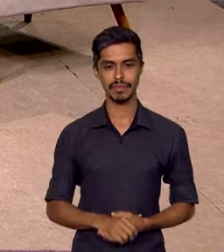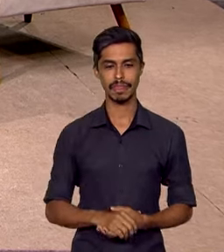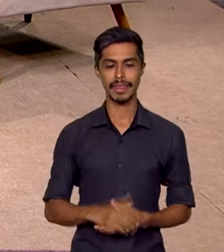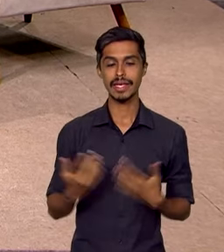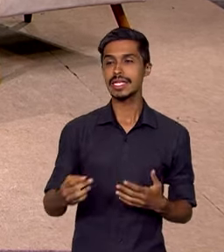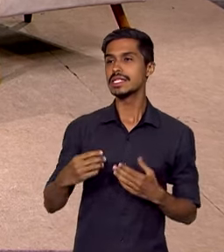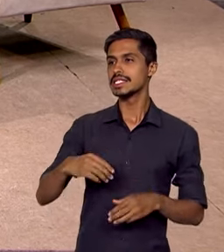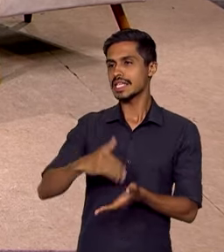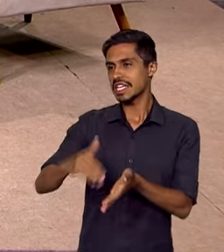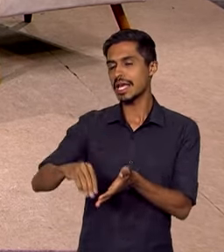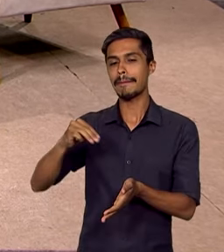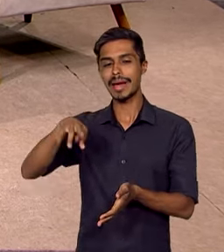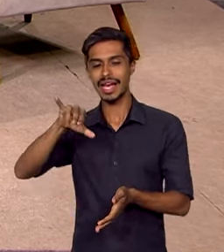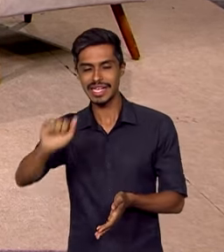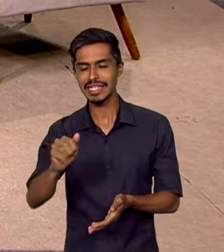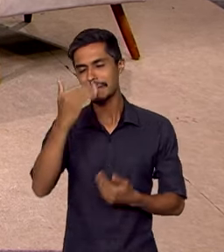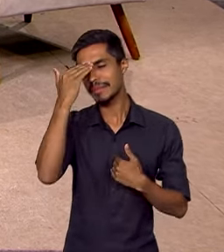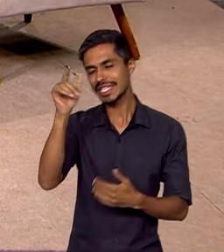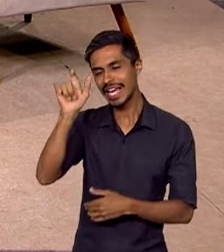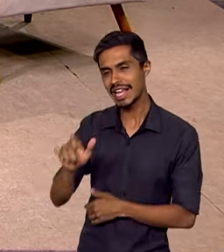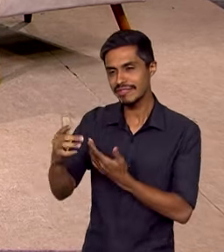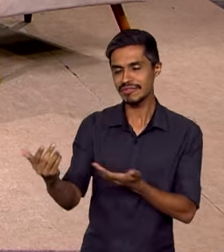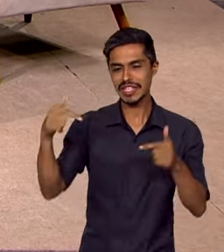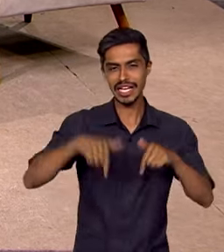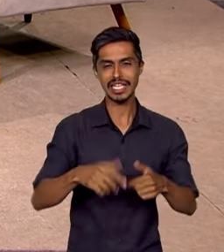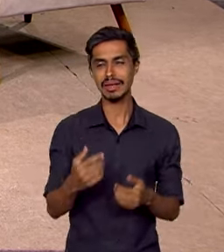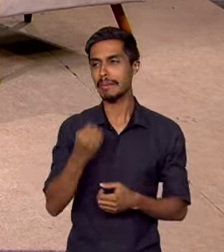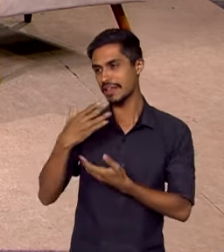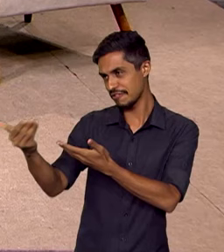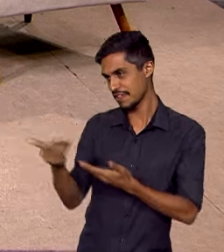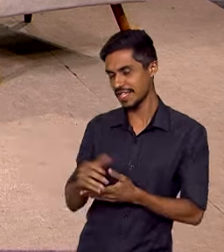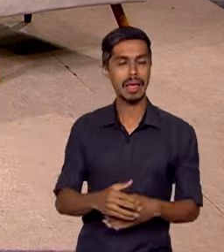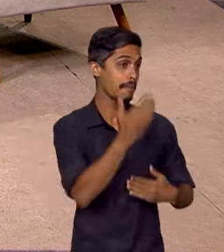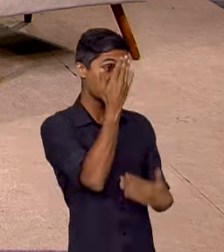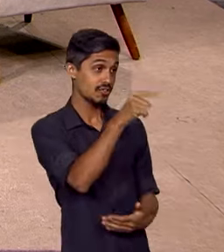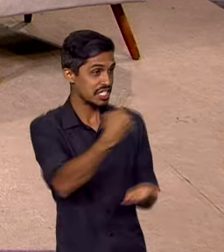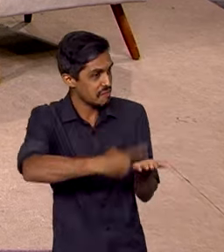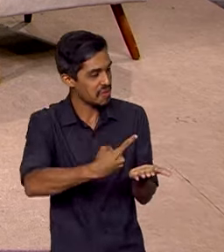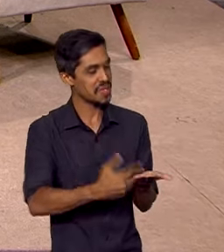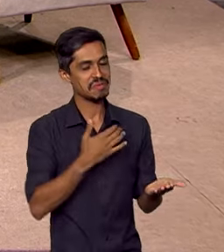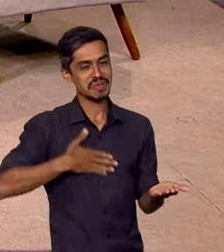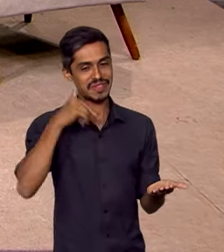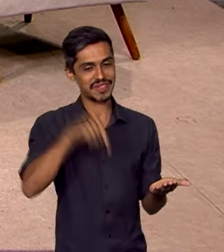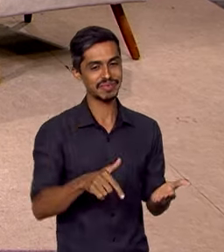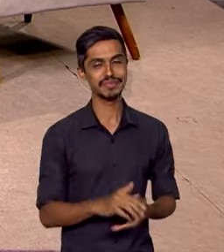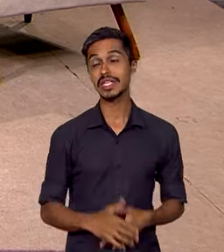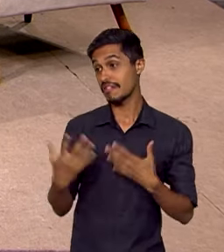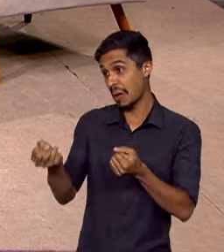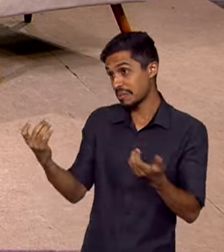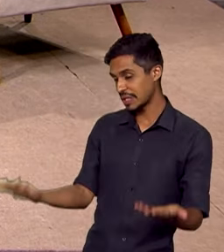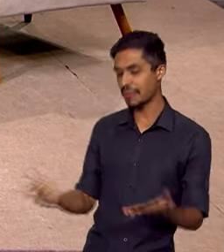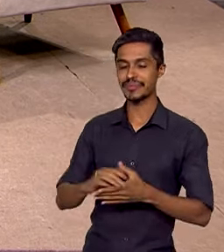Secretária Márcia Lima, boa noite. Muito obrigado pela sua presença aqui no Brasil em Dia. Seja bem-vinda. Muito obrigada a você pelo convite. Prazer de estar aqui. Vamos lá.